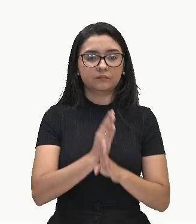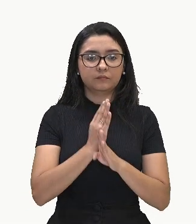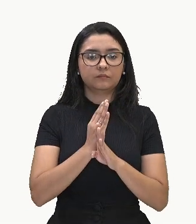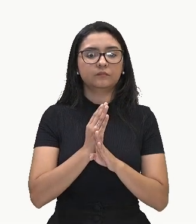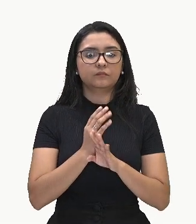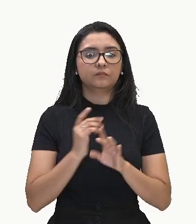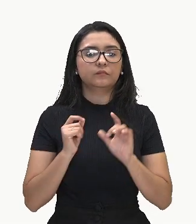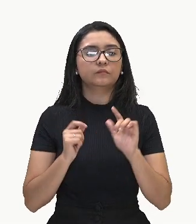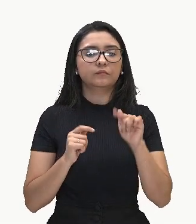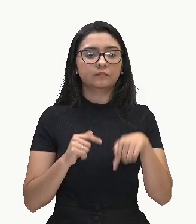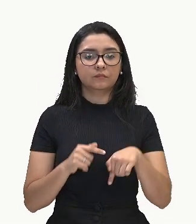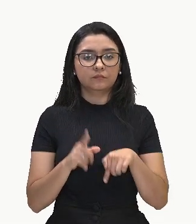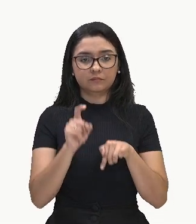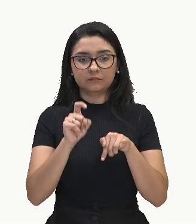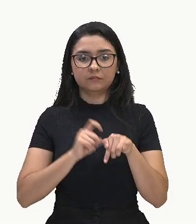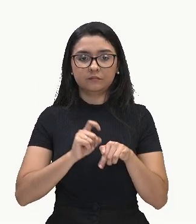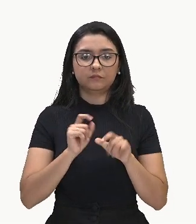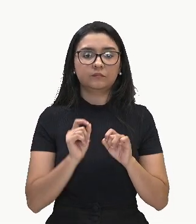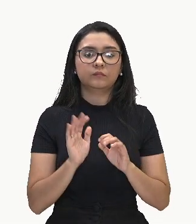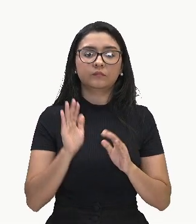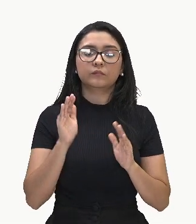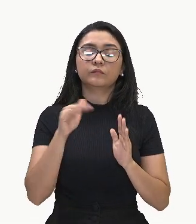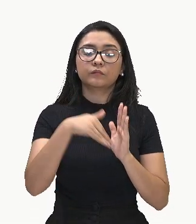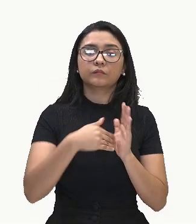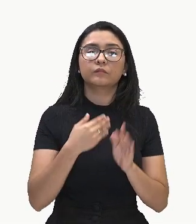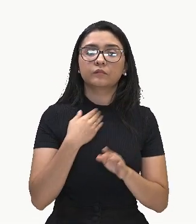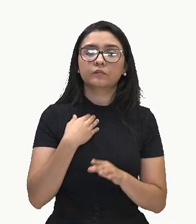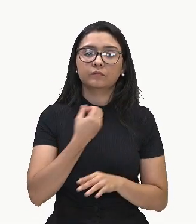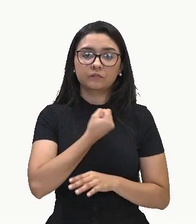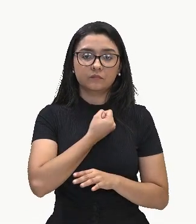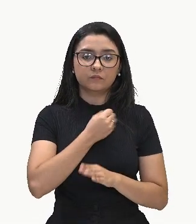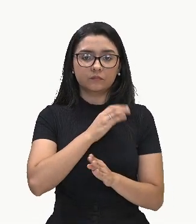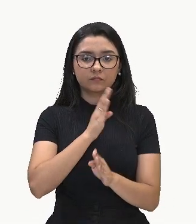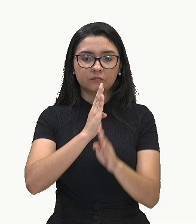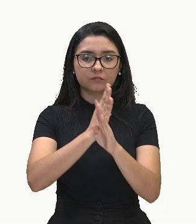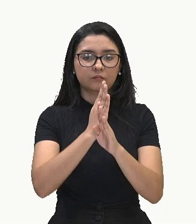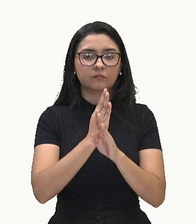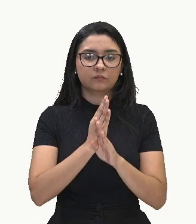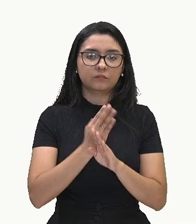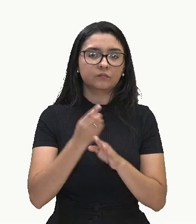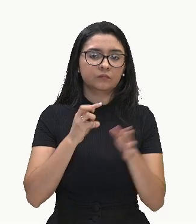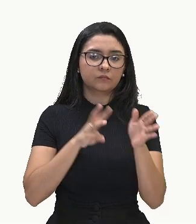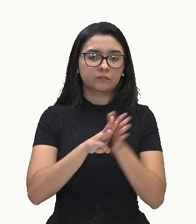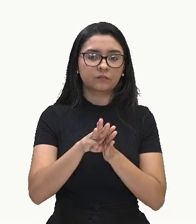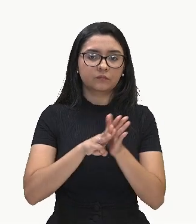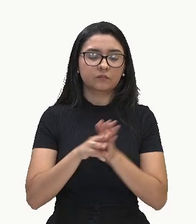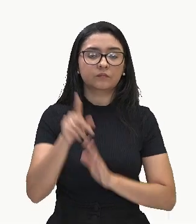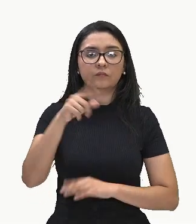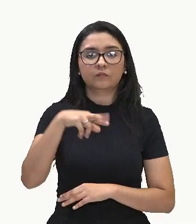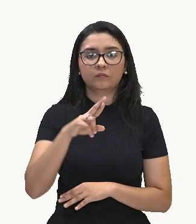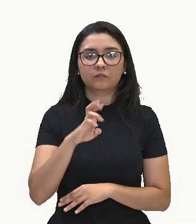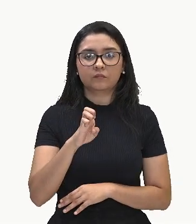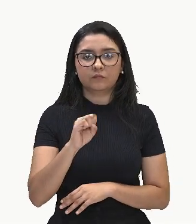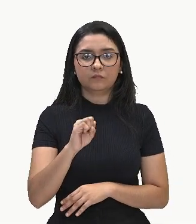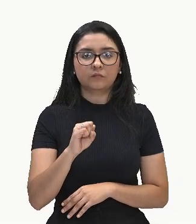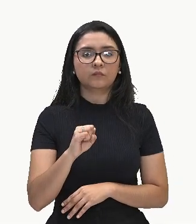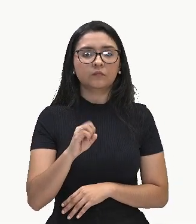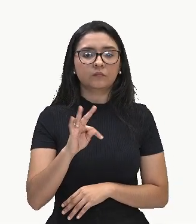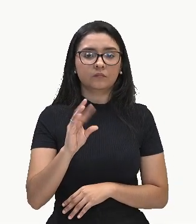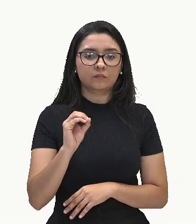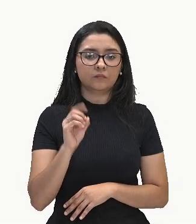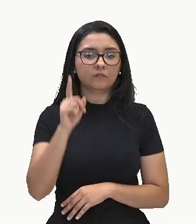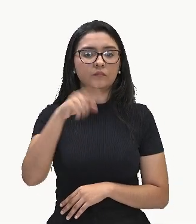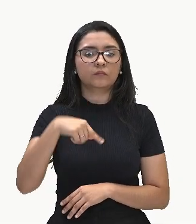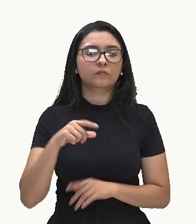ó. O último número encontrado no dispositivo prático é o resto, que foi exatamente o